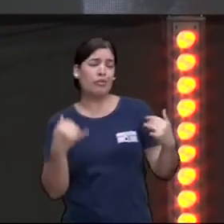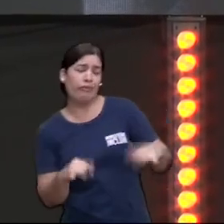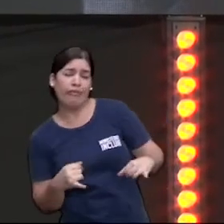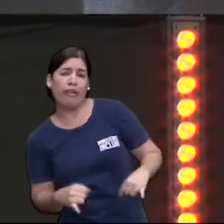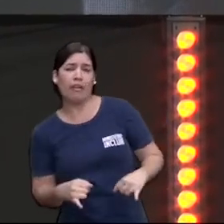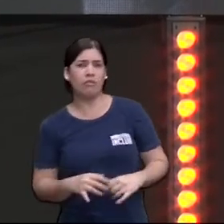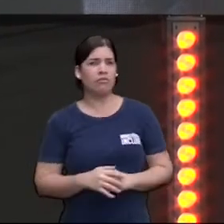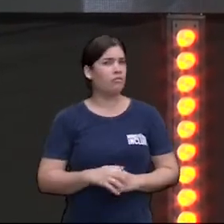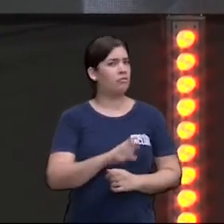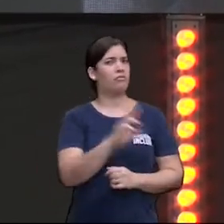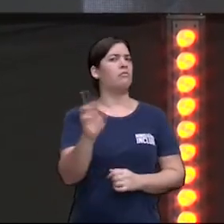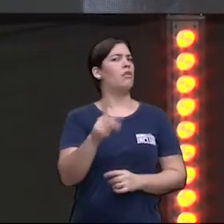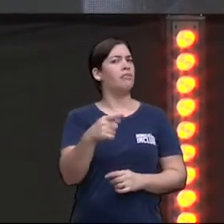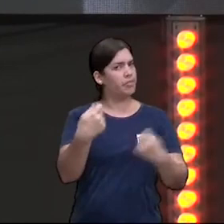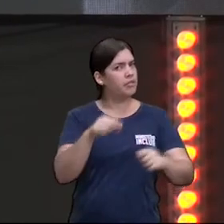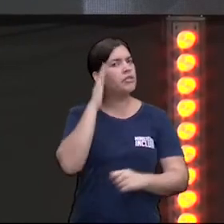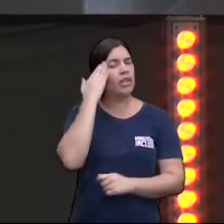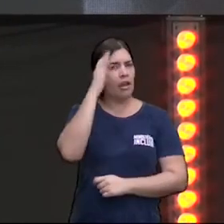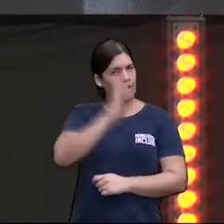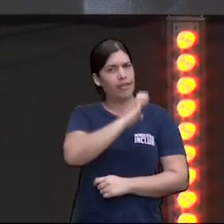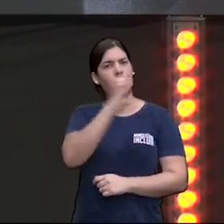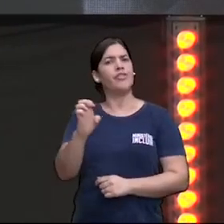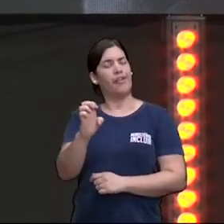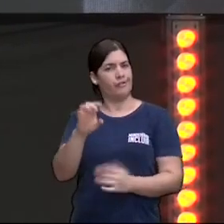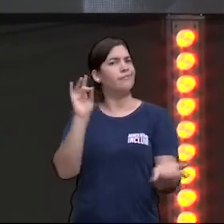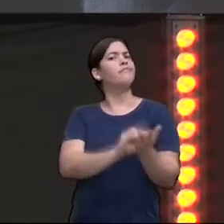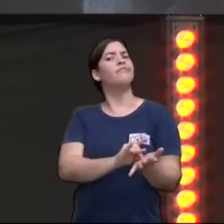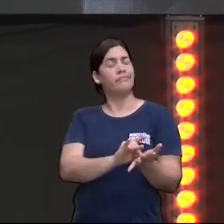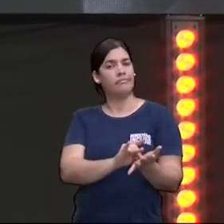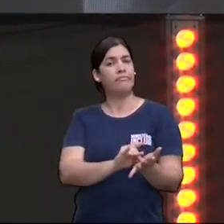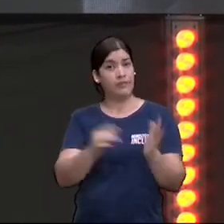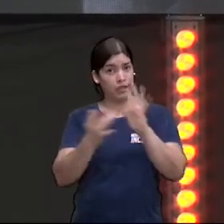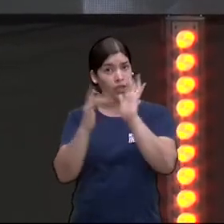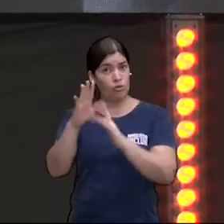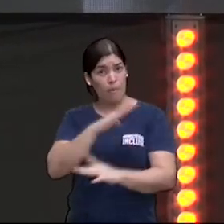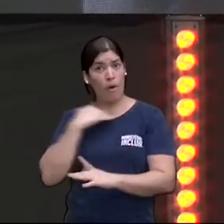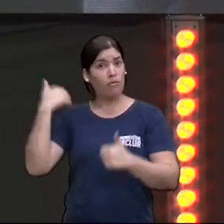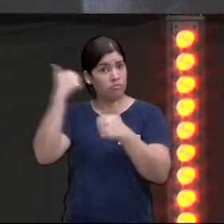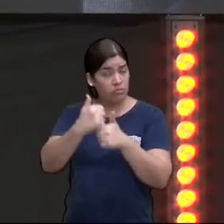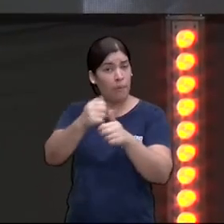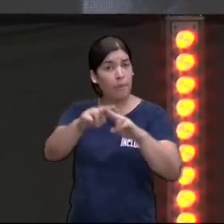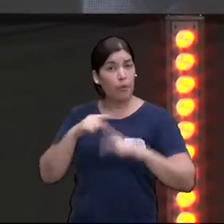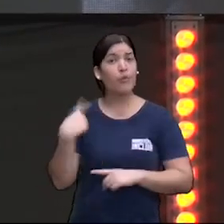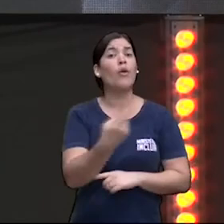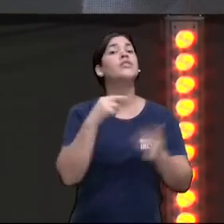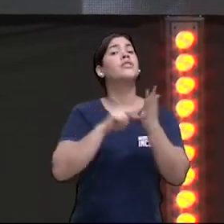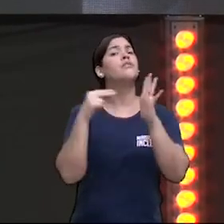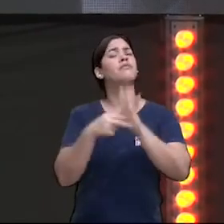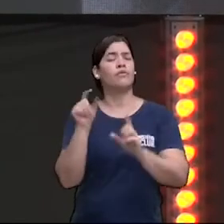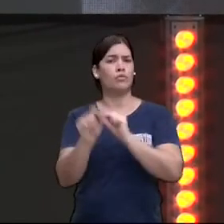Você precisa entender o Evangelho, como ele é. Jesus morreu por nós, e o que isso quer dizer?